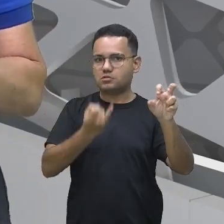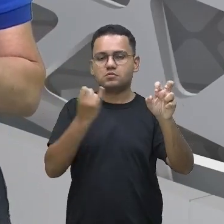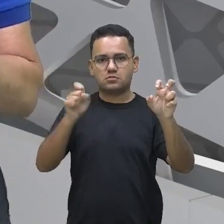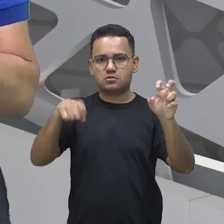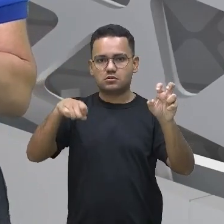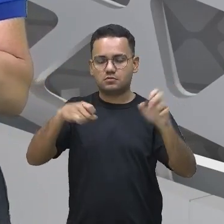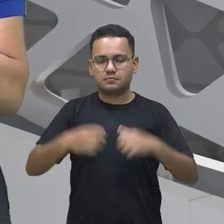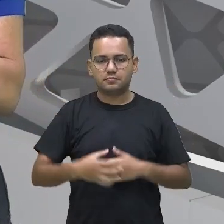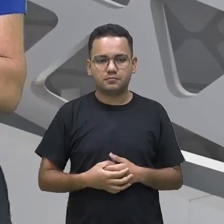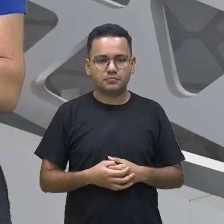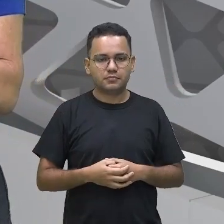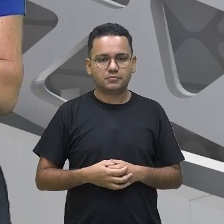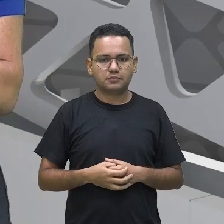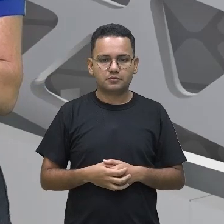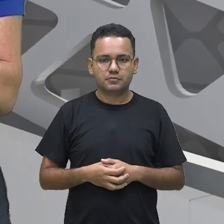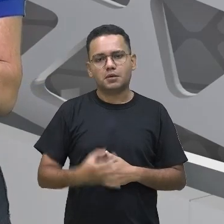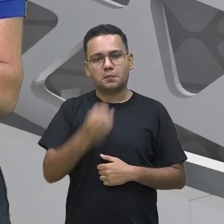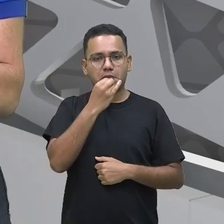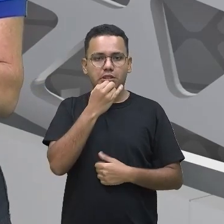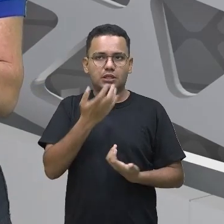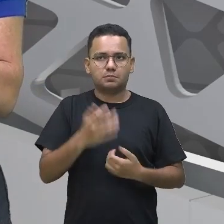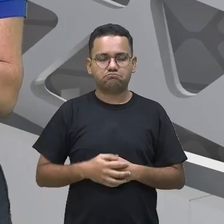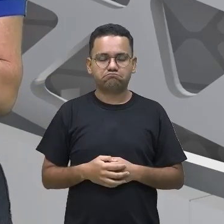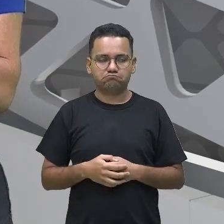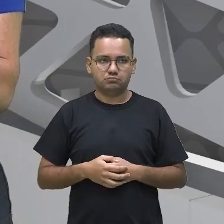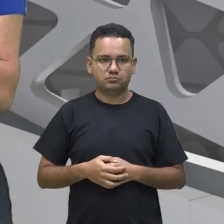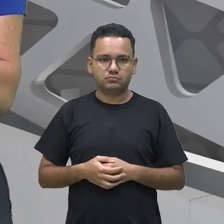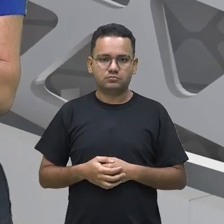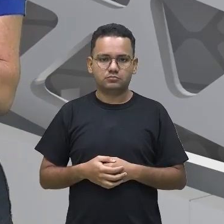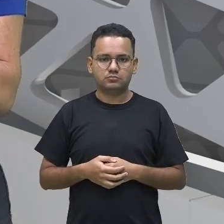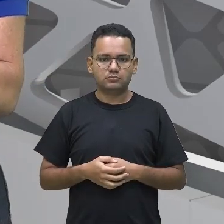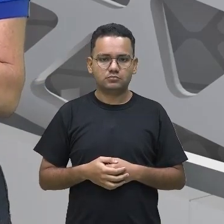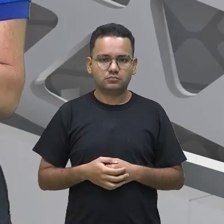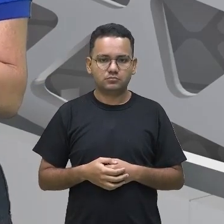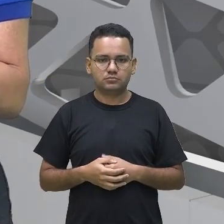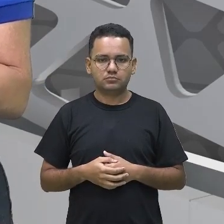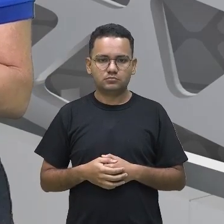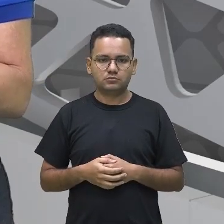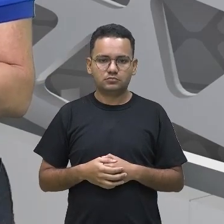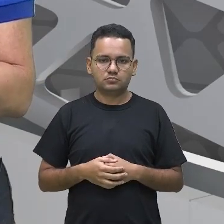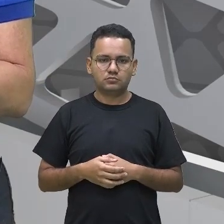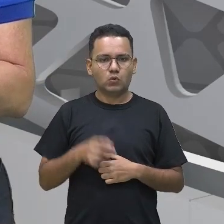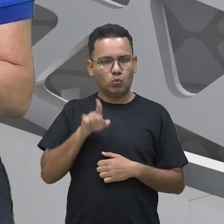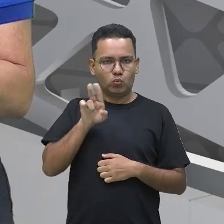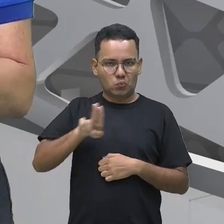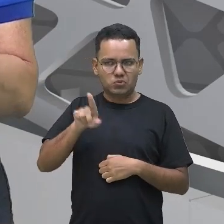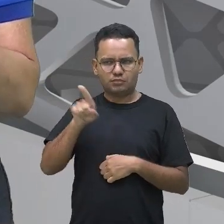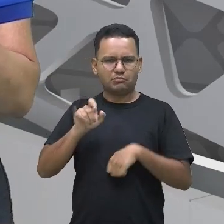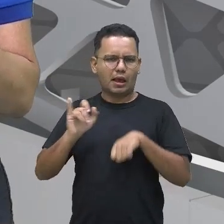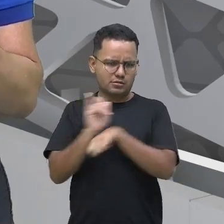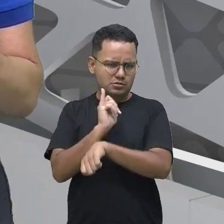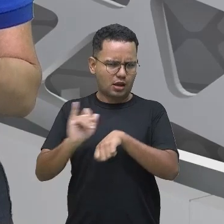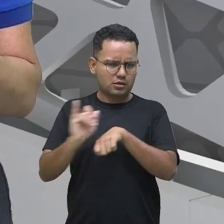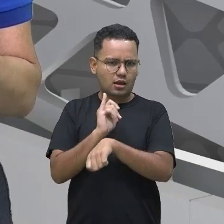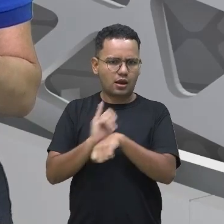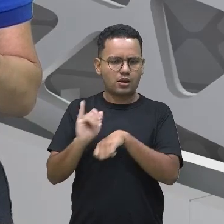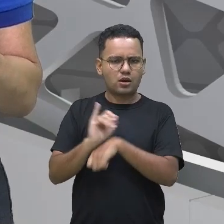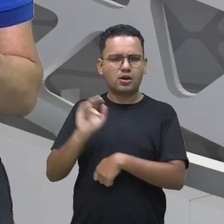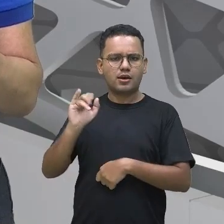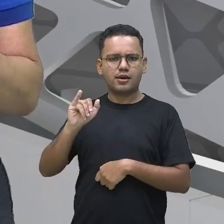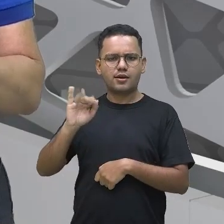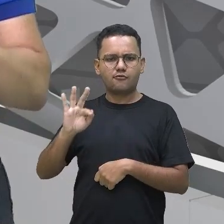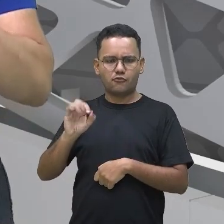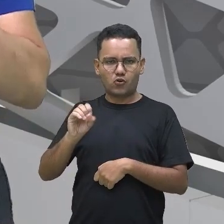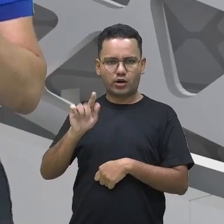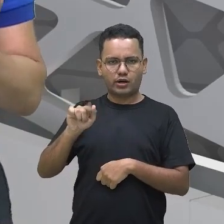Você não vai pegar um texto, né? do infográfico e vai, é... e não vai colocar um título,